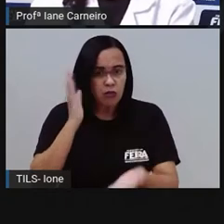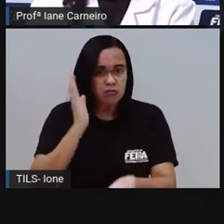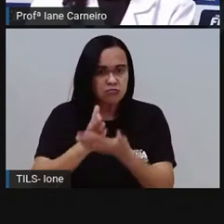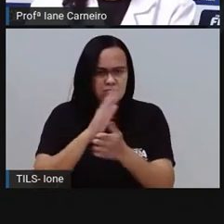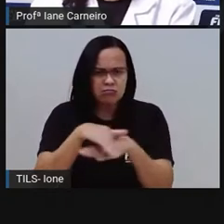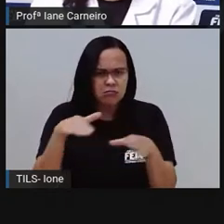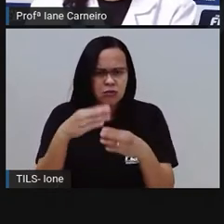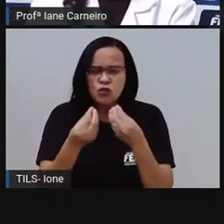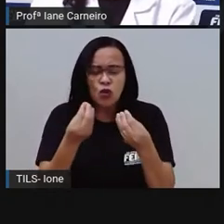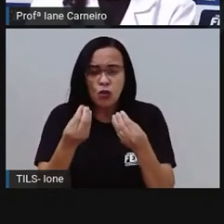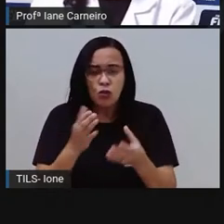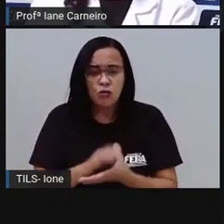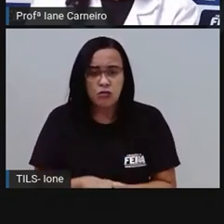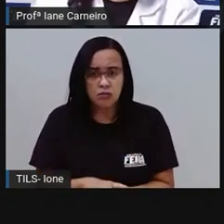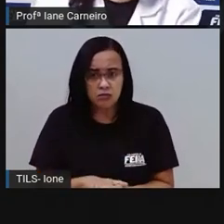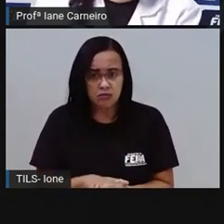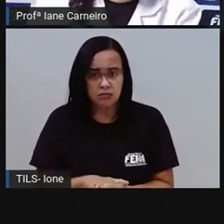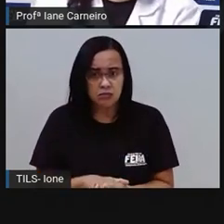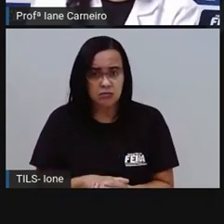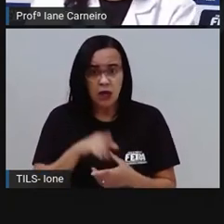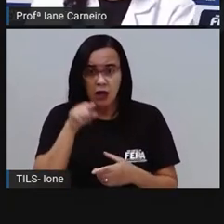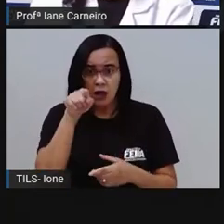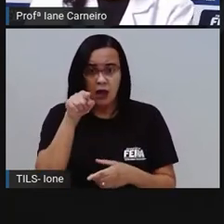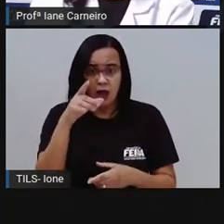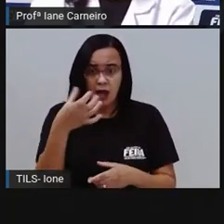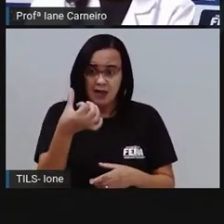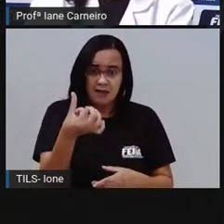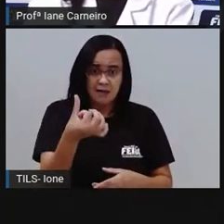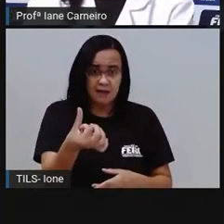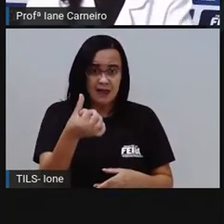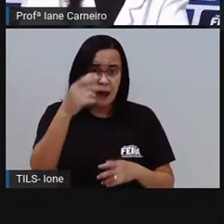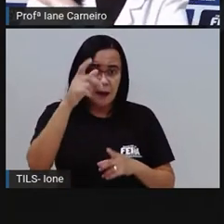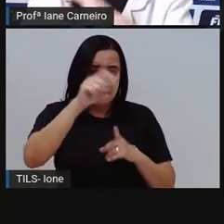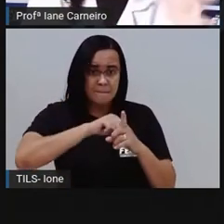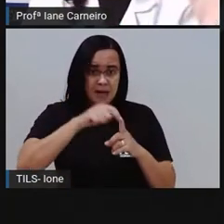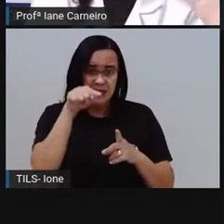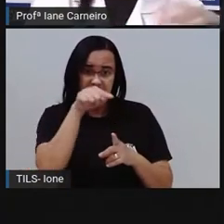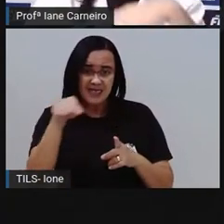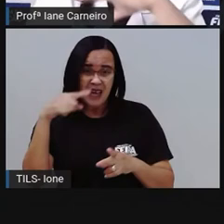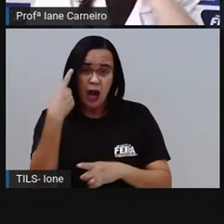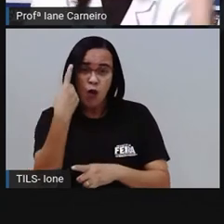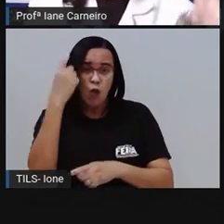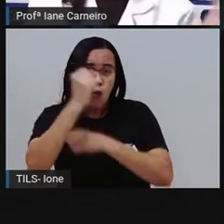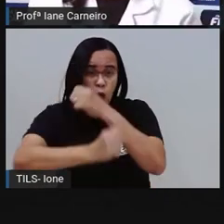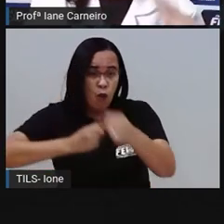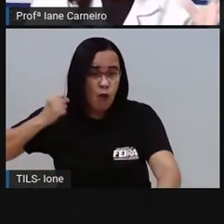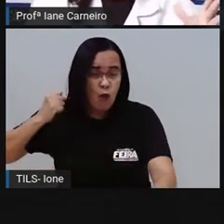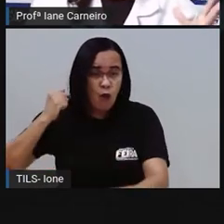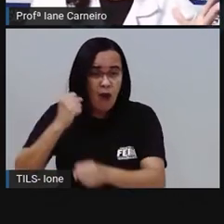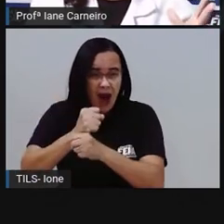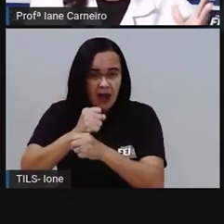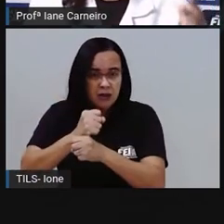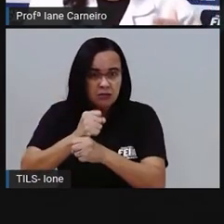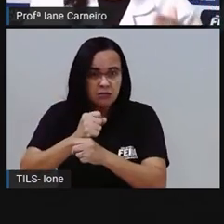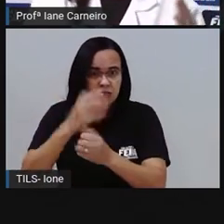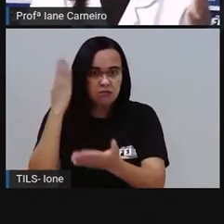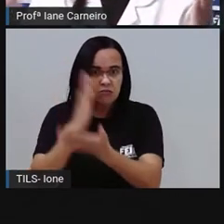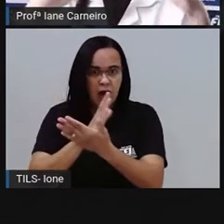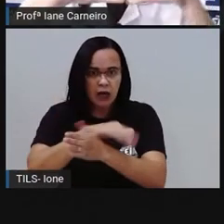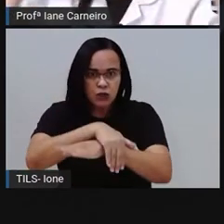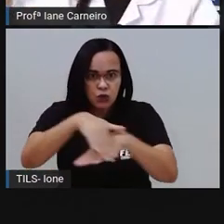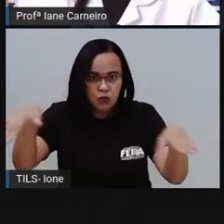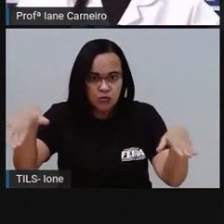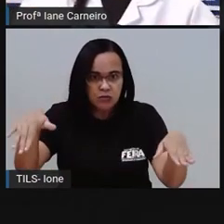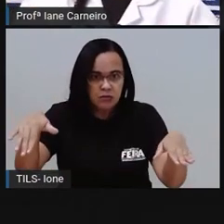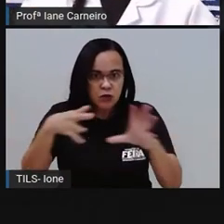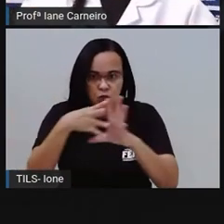o tecido leva de 6 meses a 1 ano para se decompor, para se desfazer, né, ou